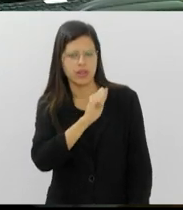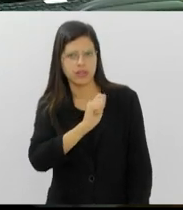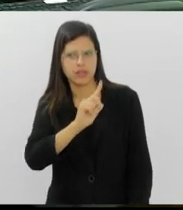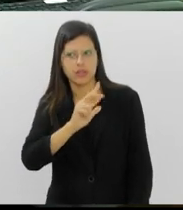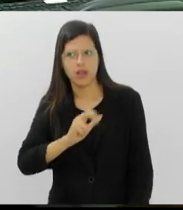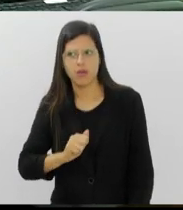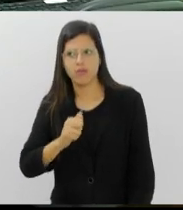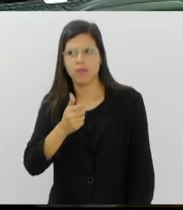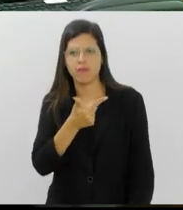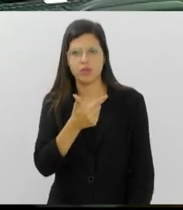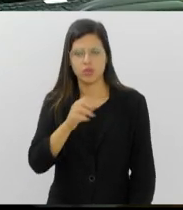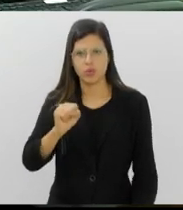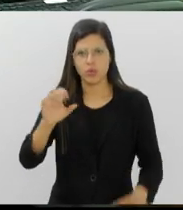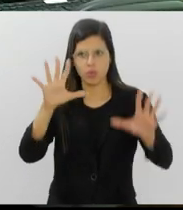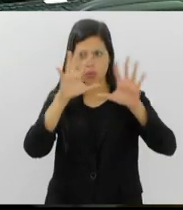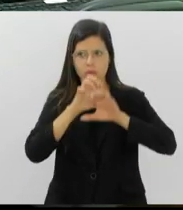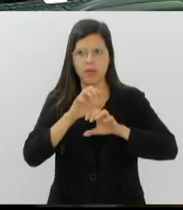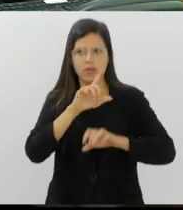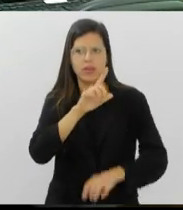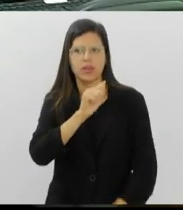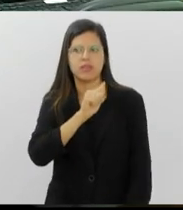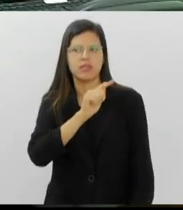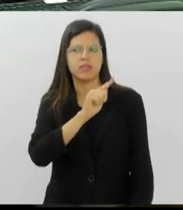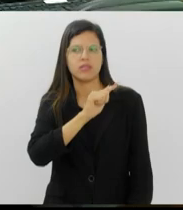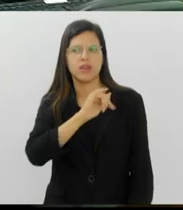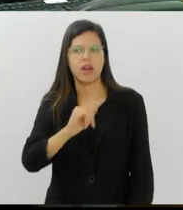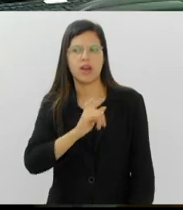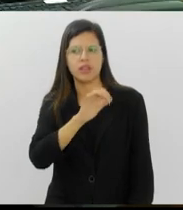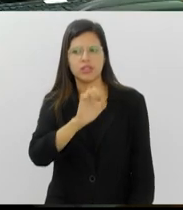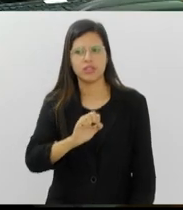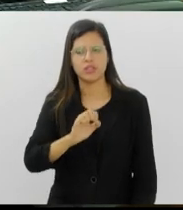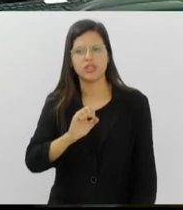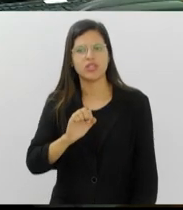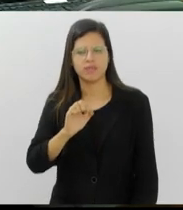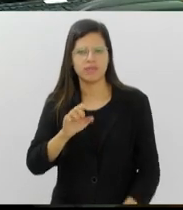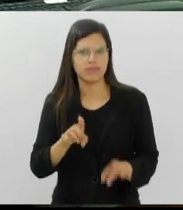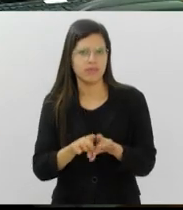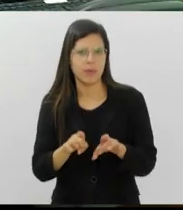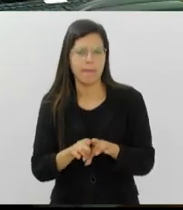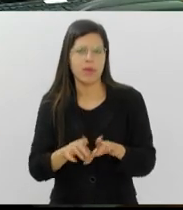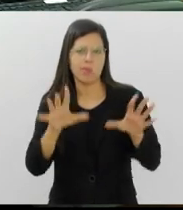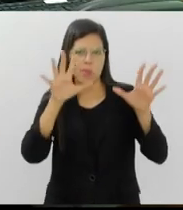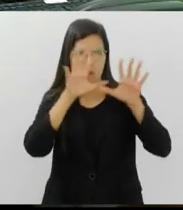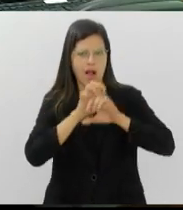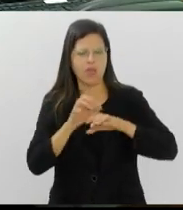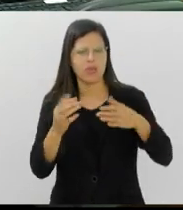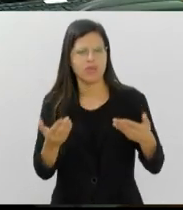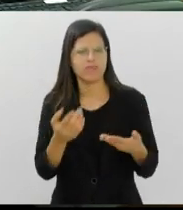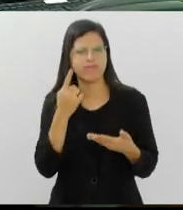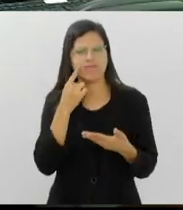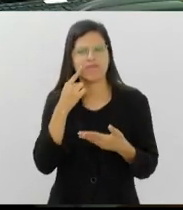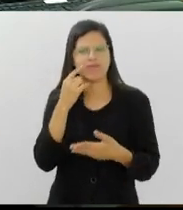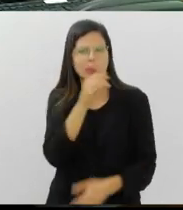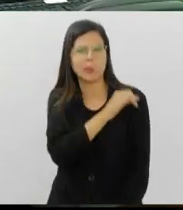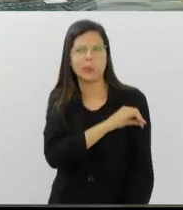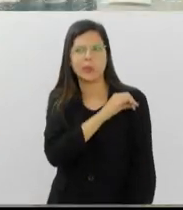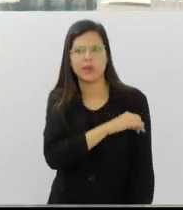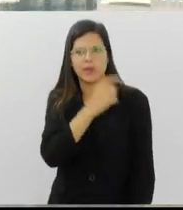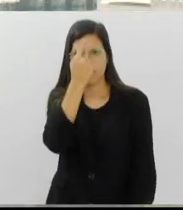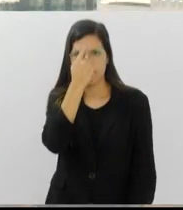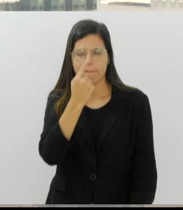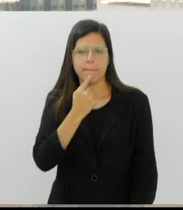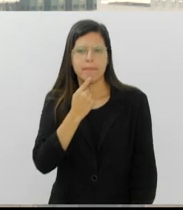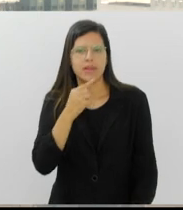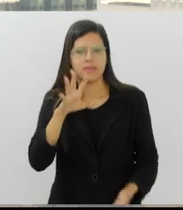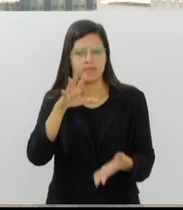Mueaé está nublado, 29 graus. Vamos ver agora como está o tempo aqui no Rio de Janeiro. Você vê imagens da Central